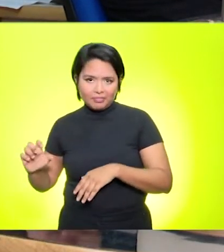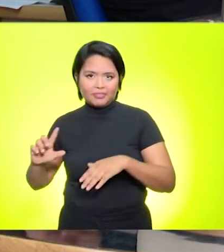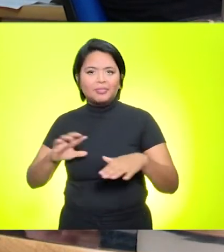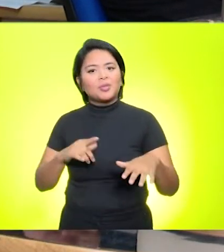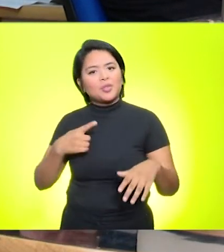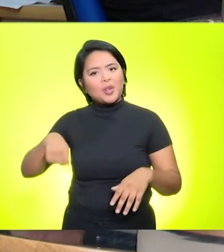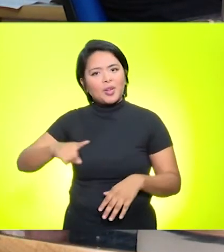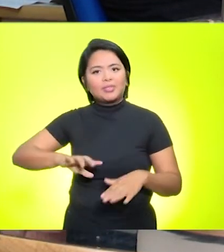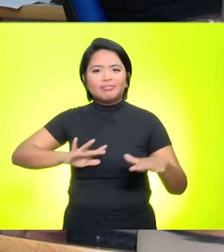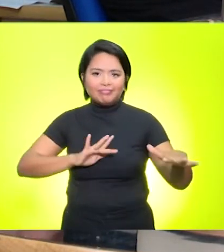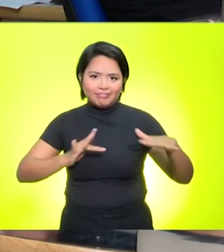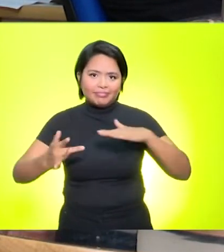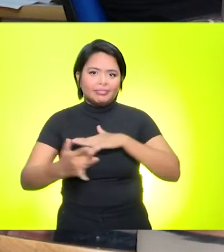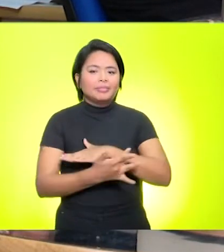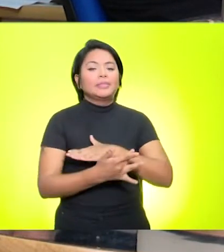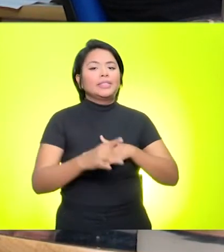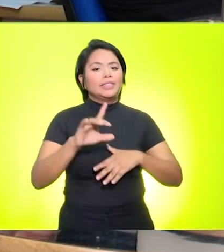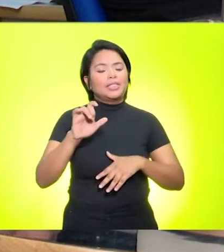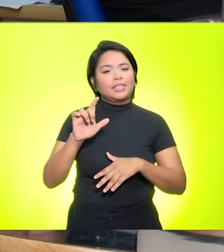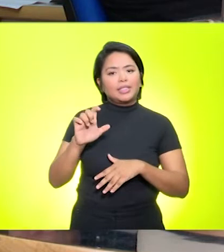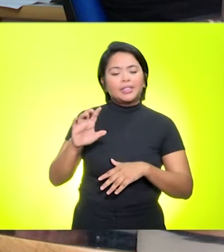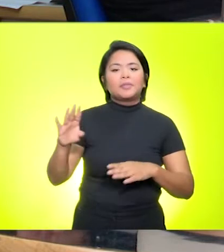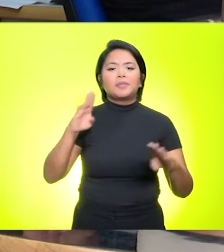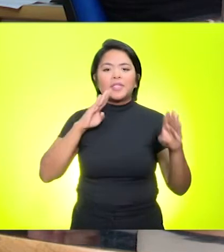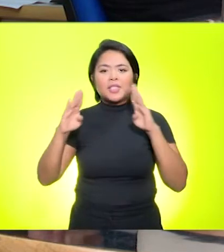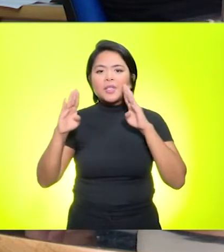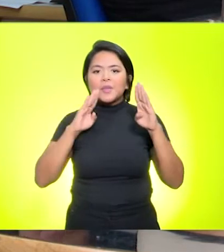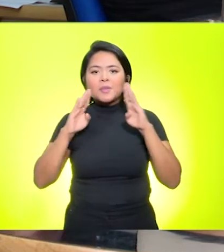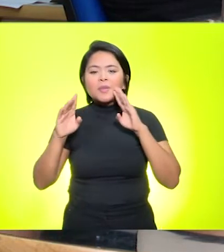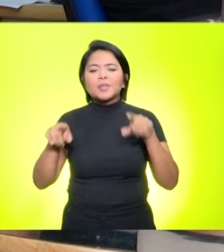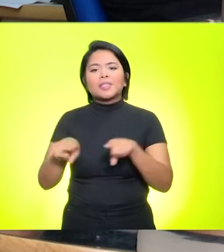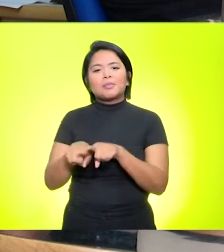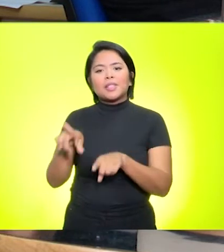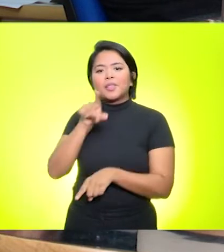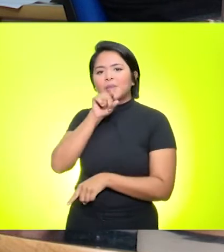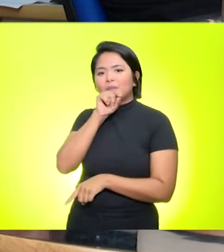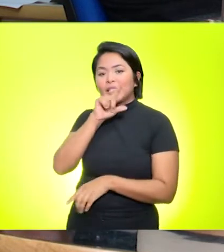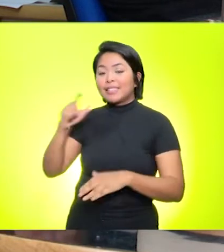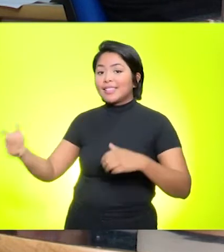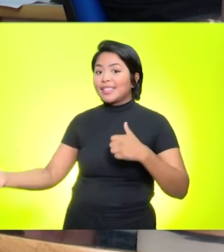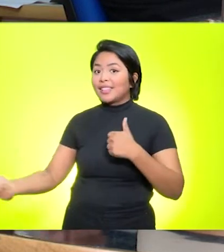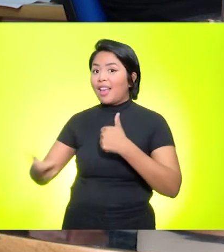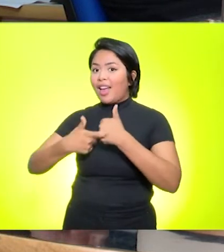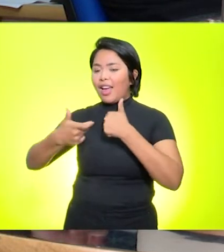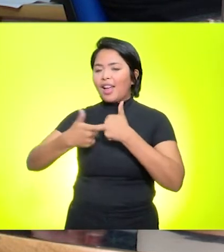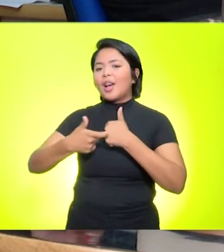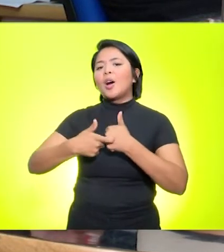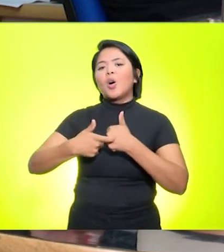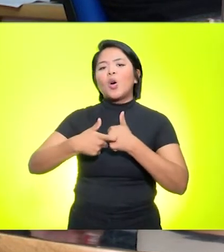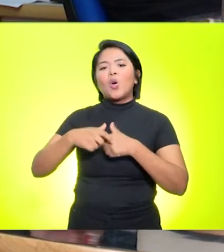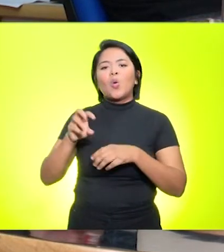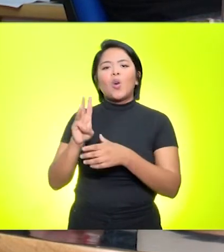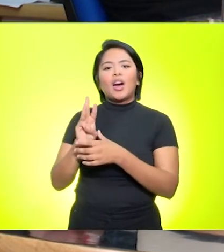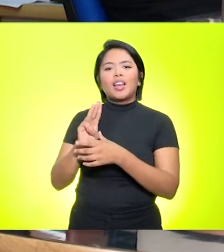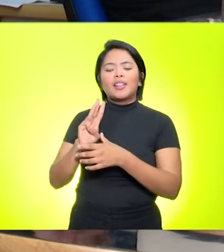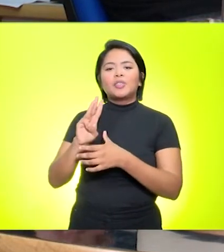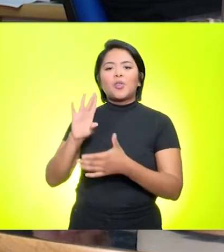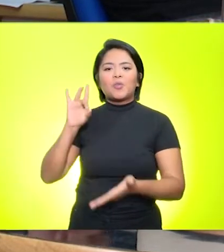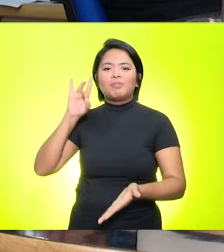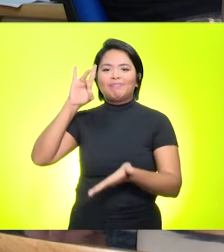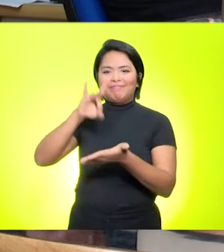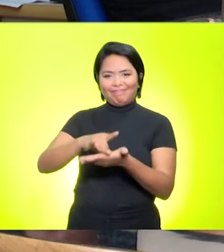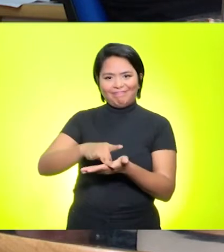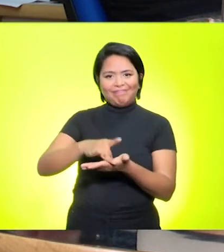sociais, no Instagram, Facebook e Twitter. É só seguir UFRR Oficial e ficar por dentro de tudo o que